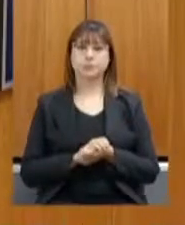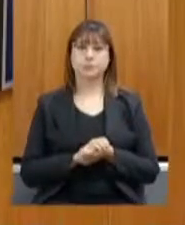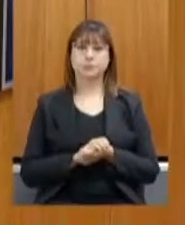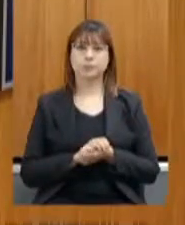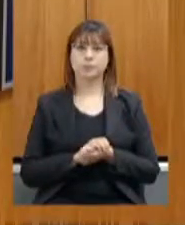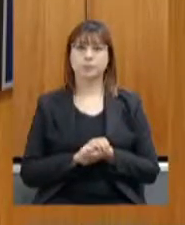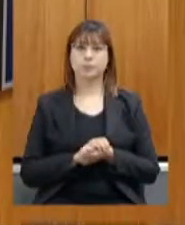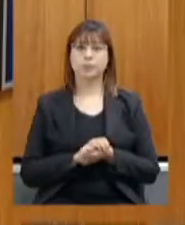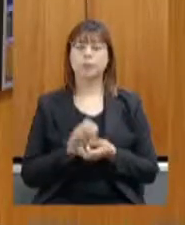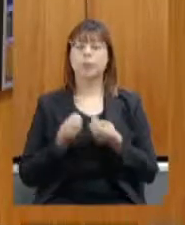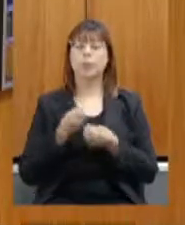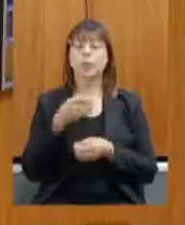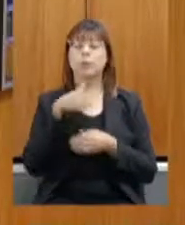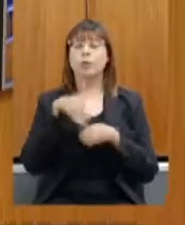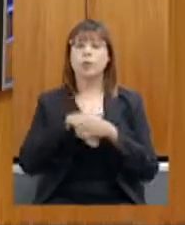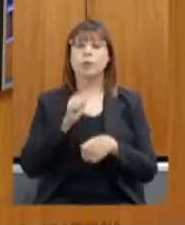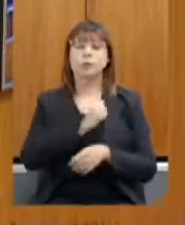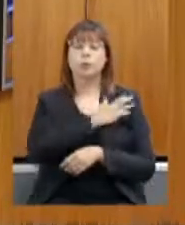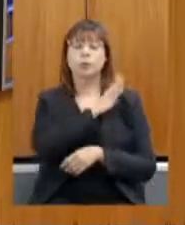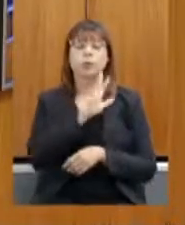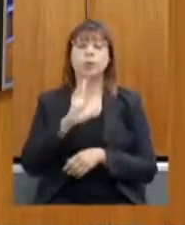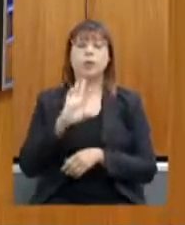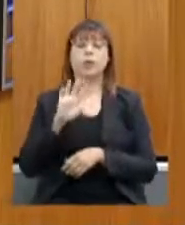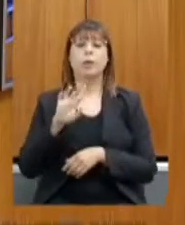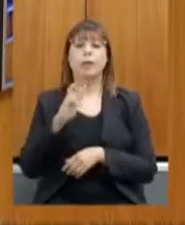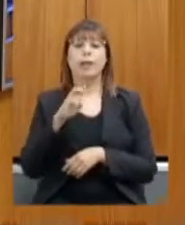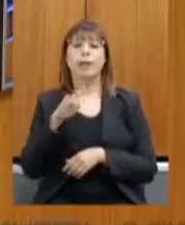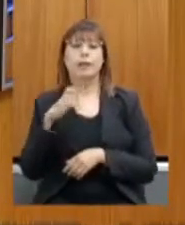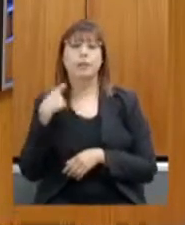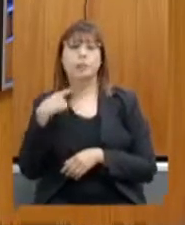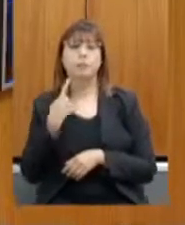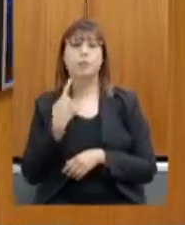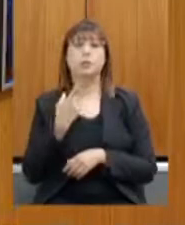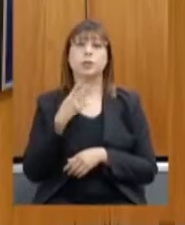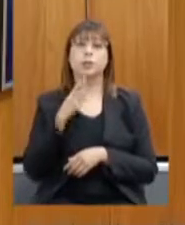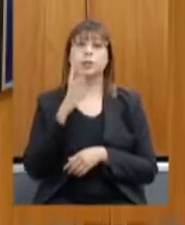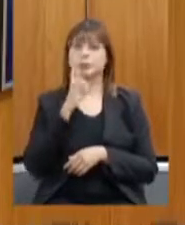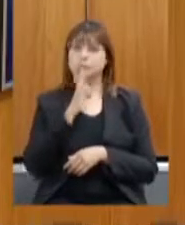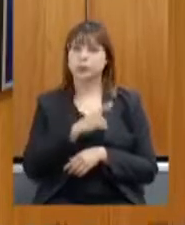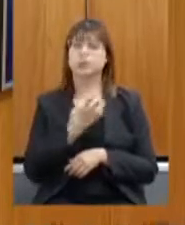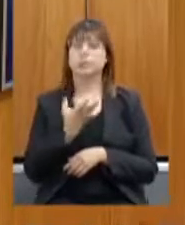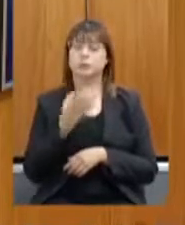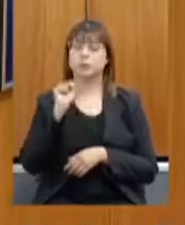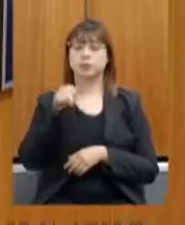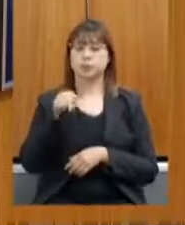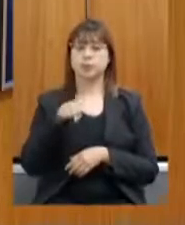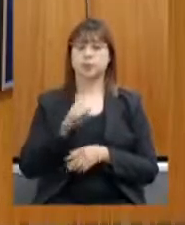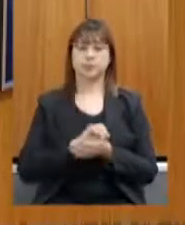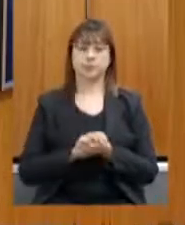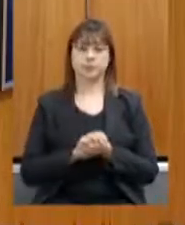como vota o deputado Coronel Henrique senhor presidente deputado Coronel Henrique vota sim